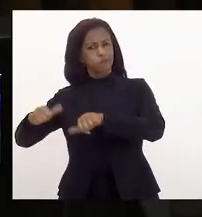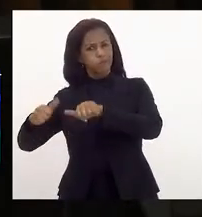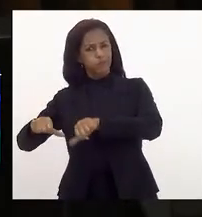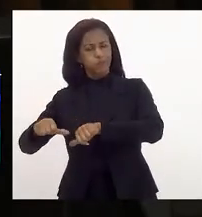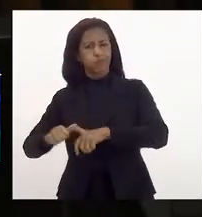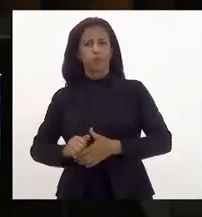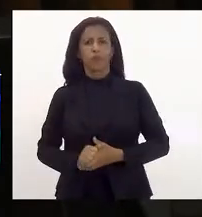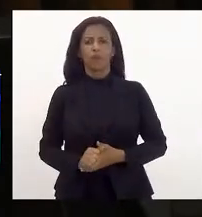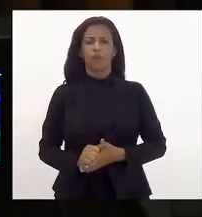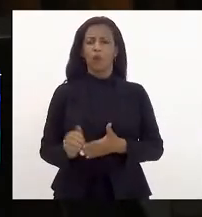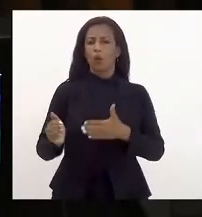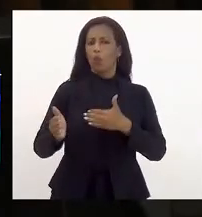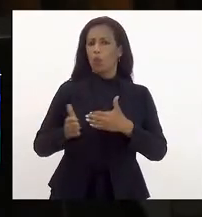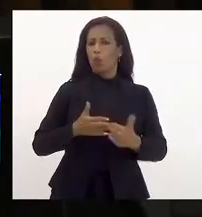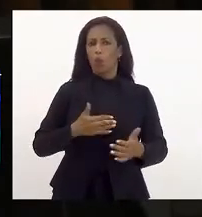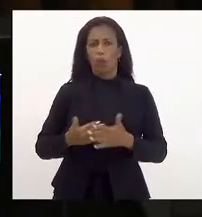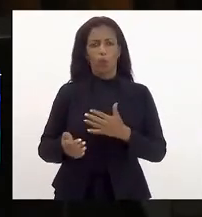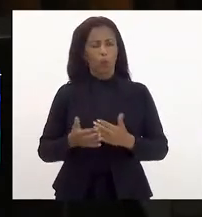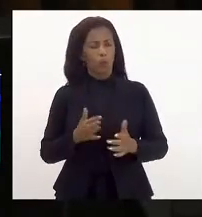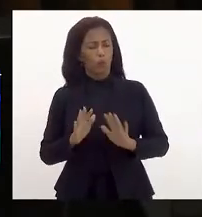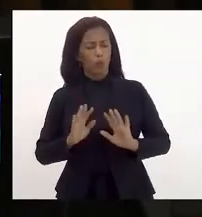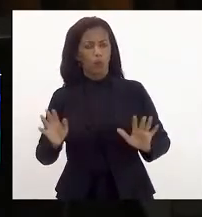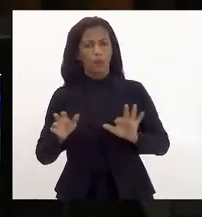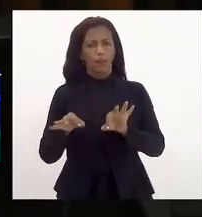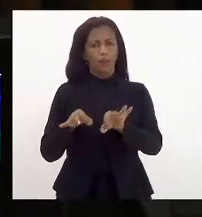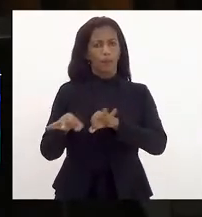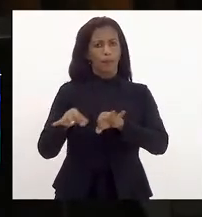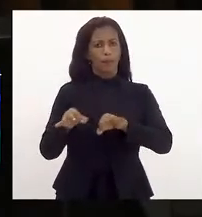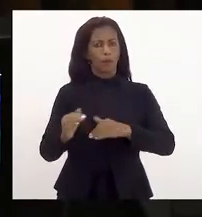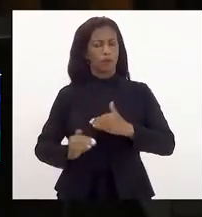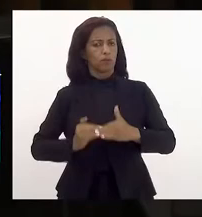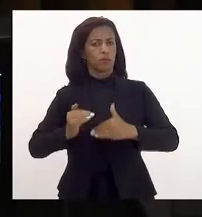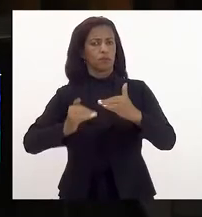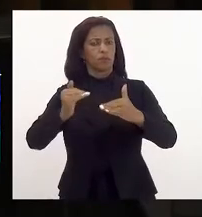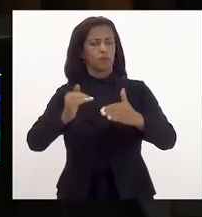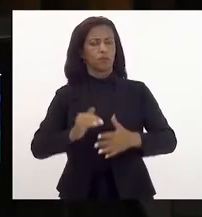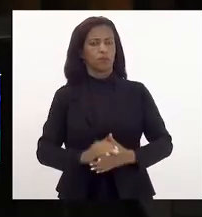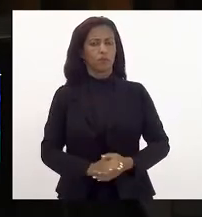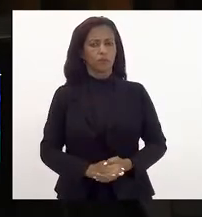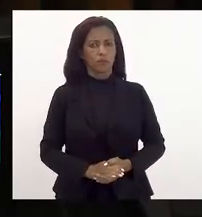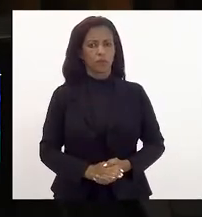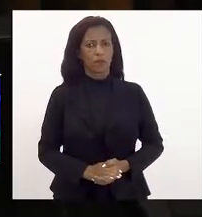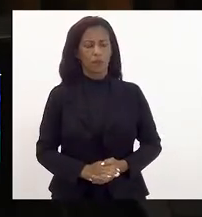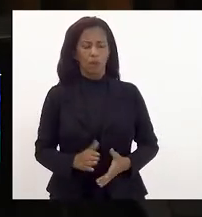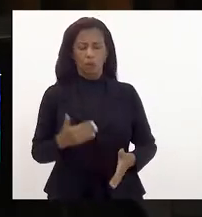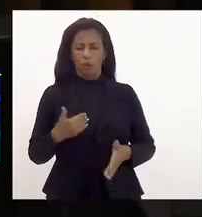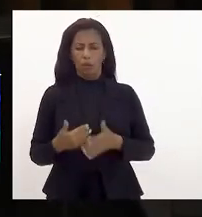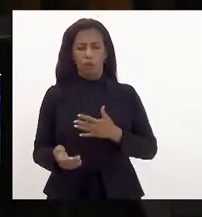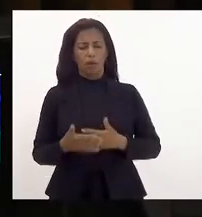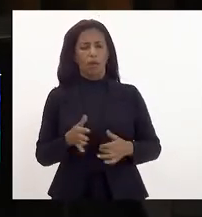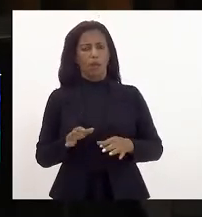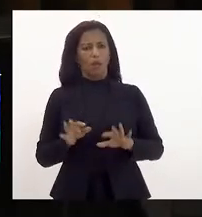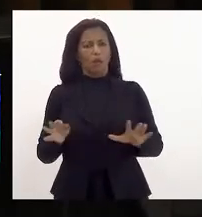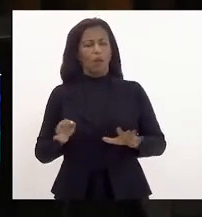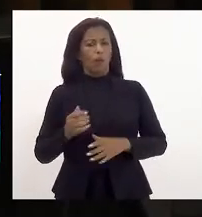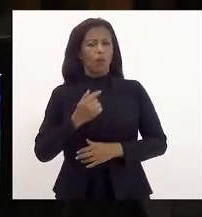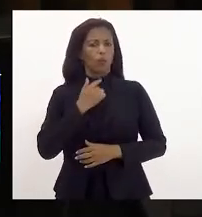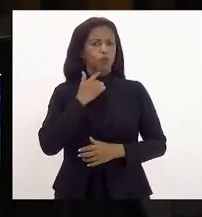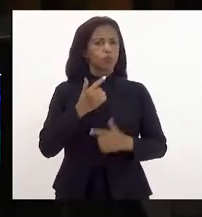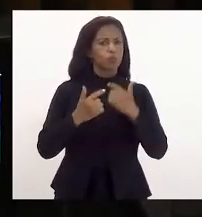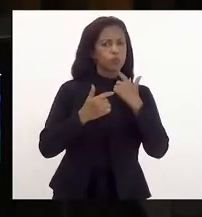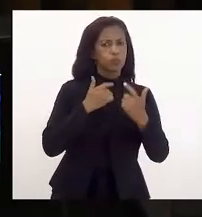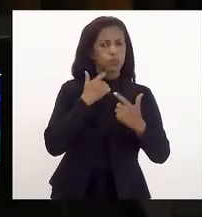qualquer projeto de desenvolvimento, qualquer hipótese